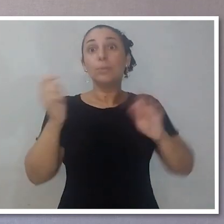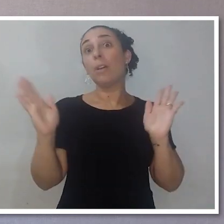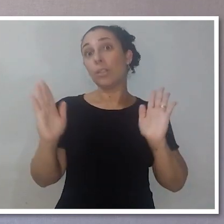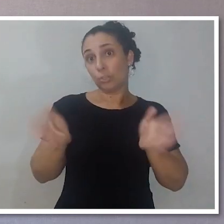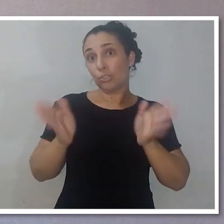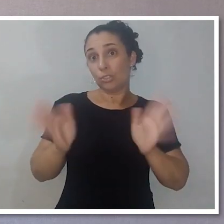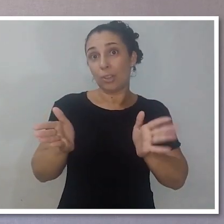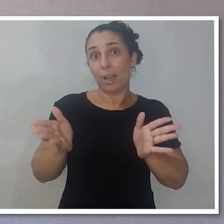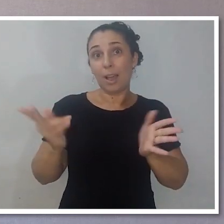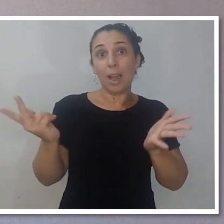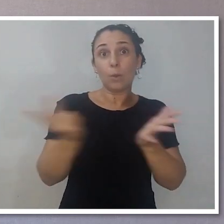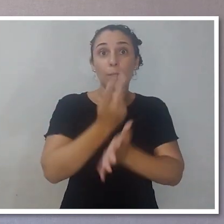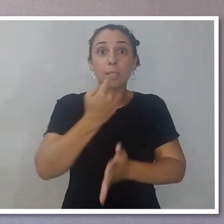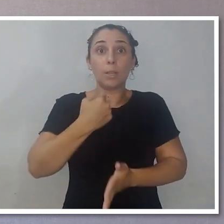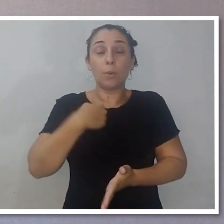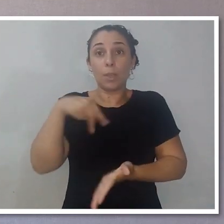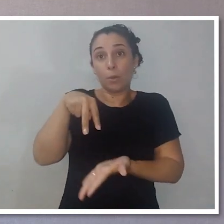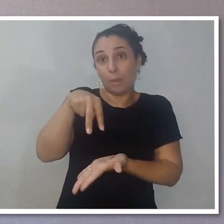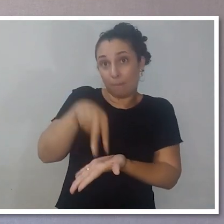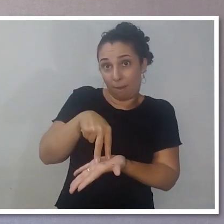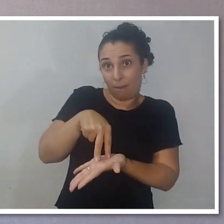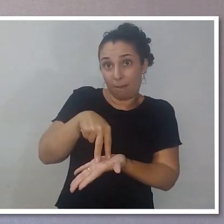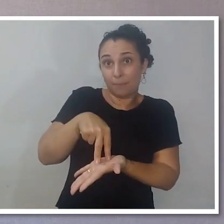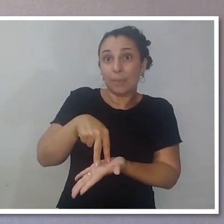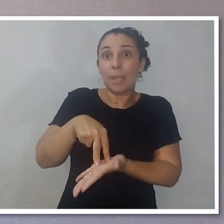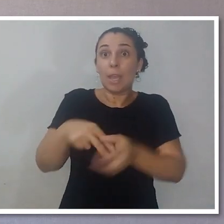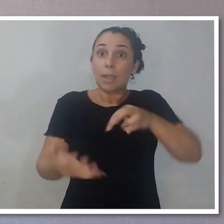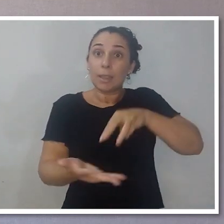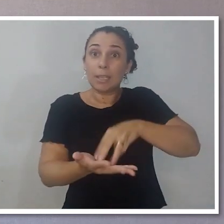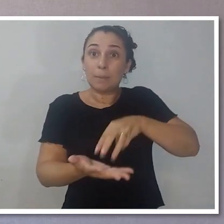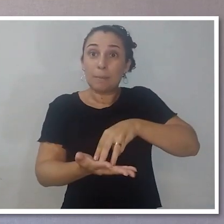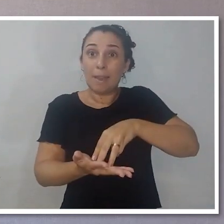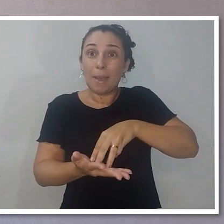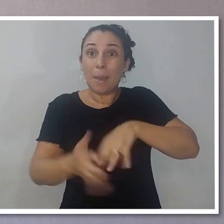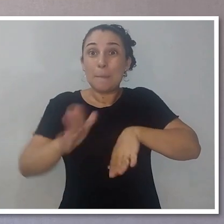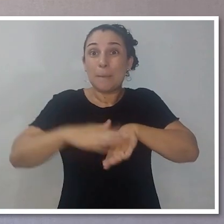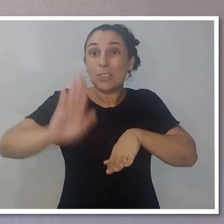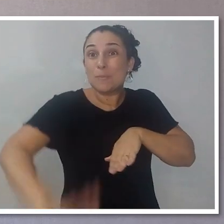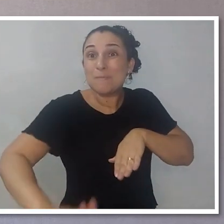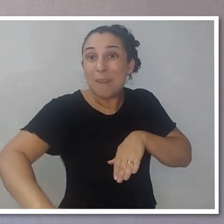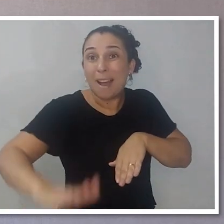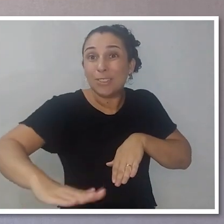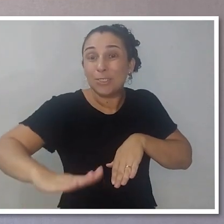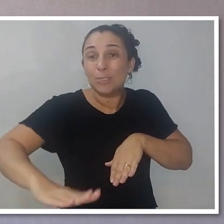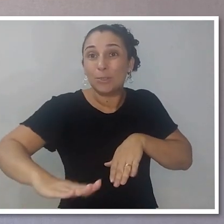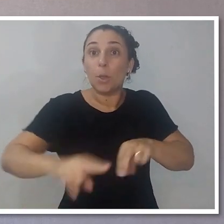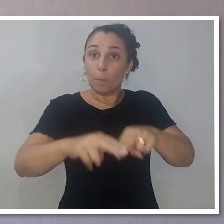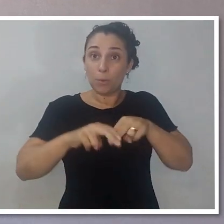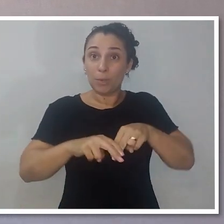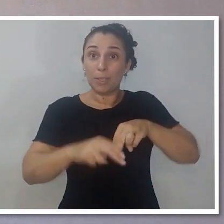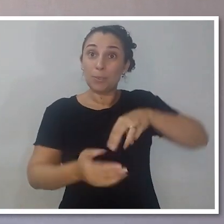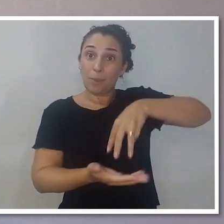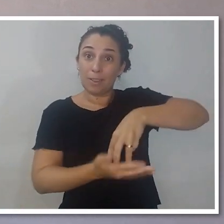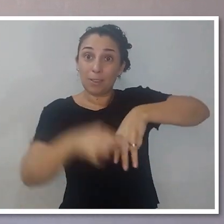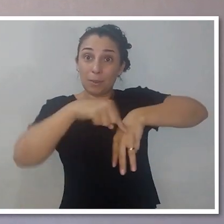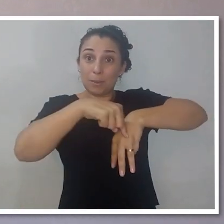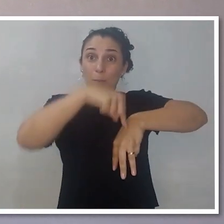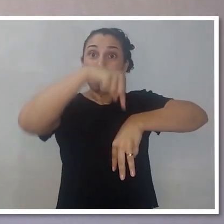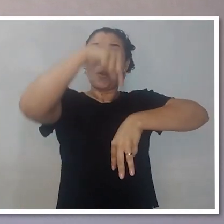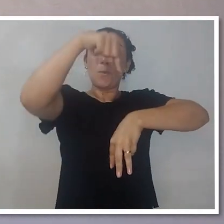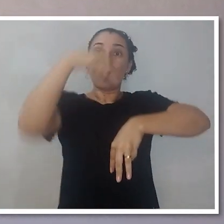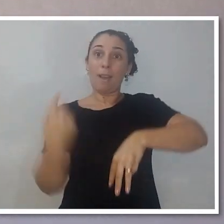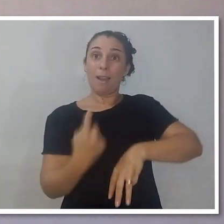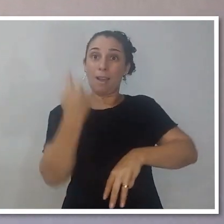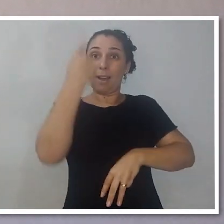Já aconteceu de eu ter que ficar posicionado em um ponto e o tripé em um ponto mais baixo que eu. Por isso que o meu tripé é um pouco mais alto. Eu posso, olha,